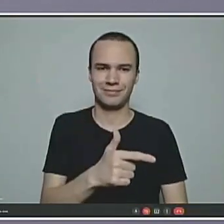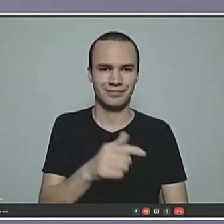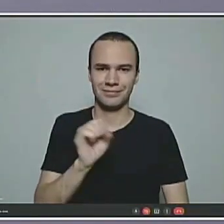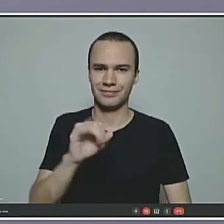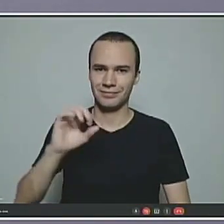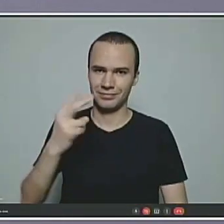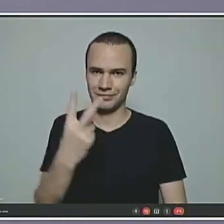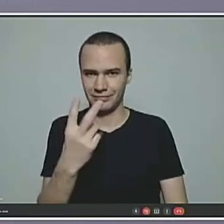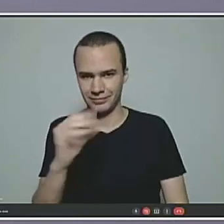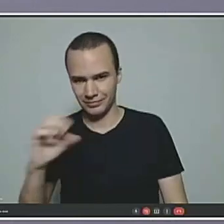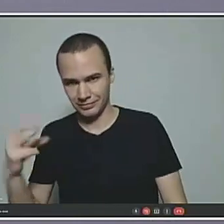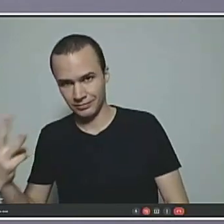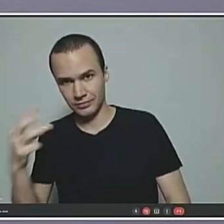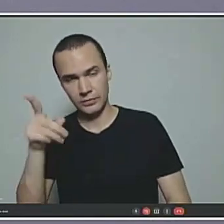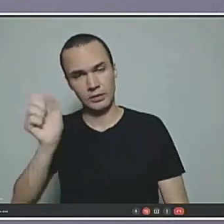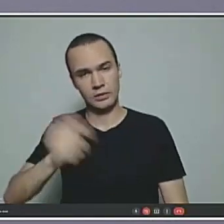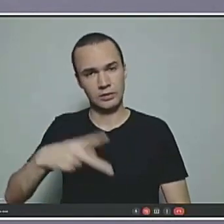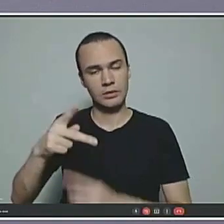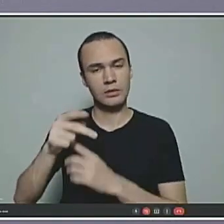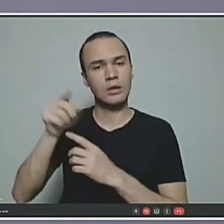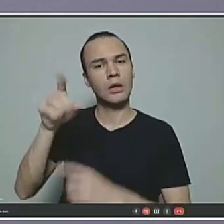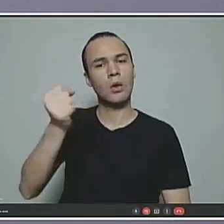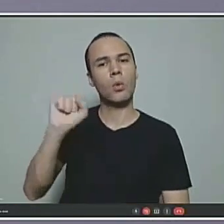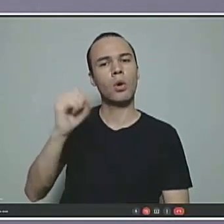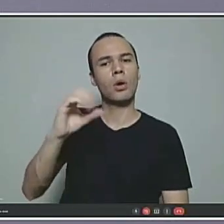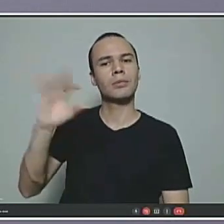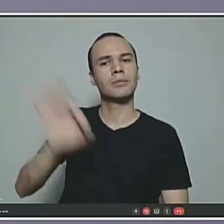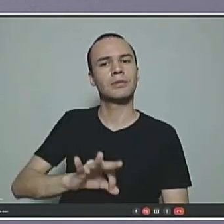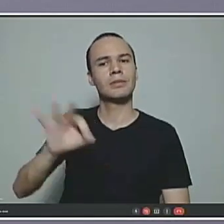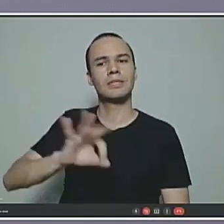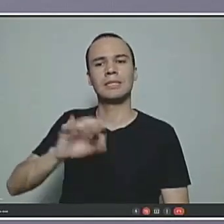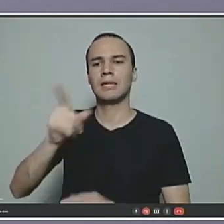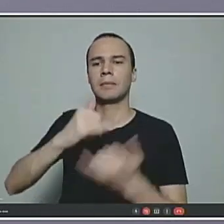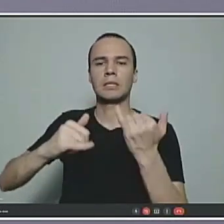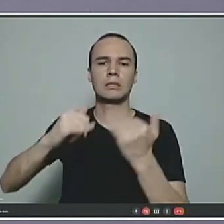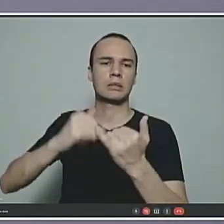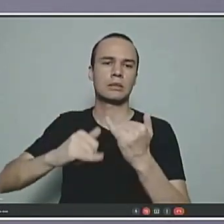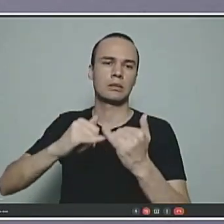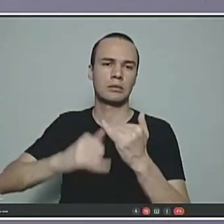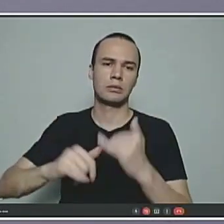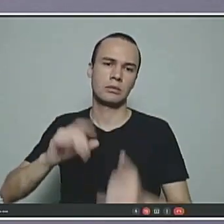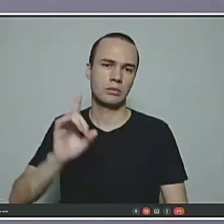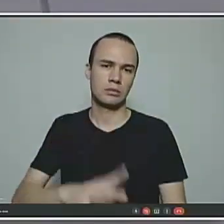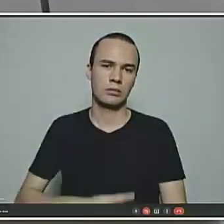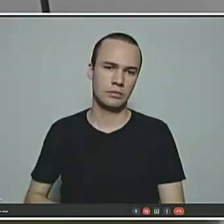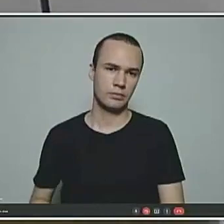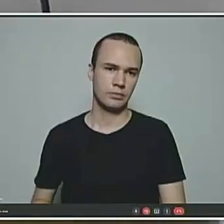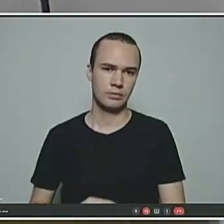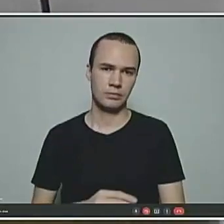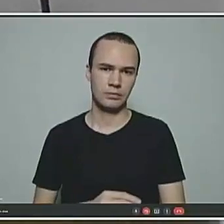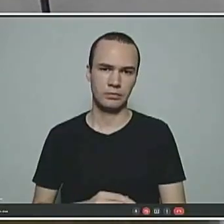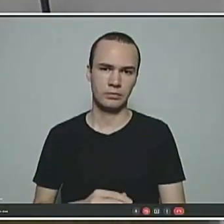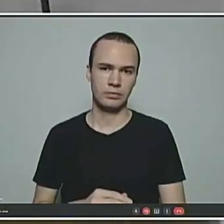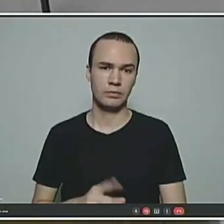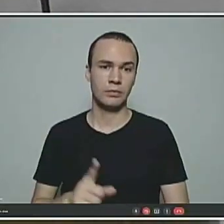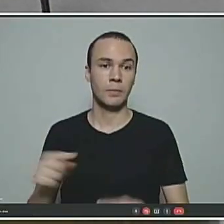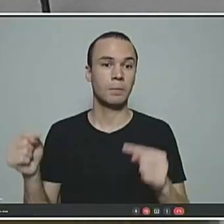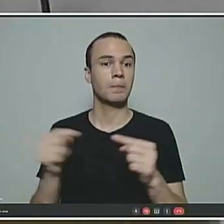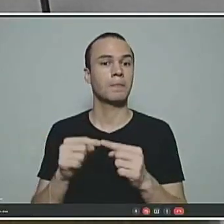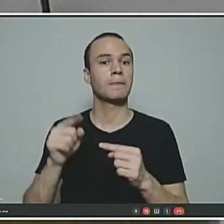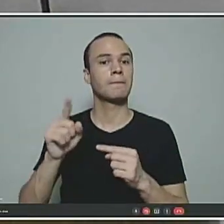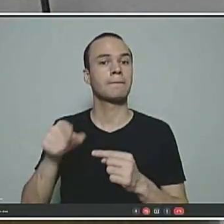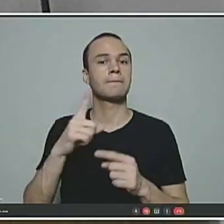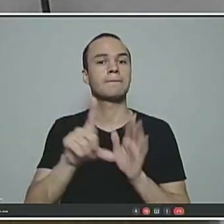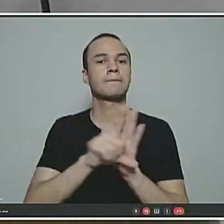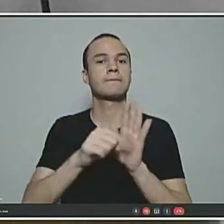2003 aposenta-se com 80% da média das maiores remunerações no que dita a emenda